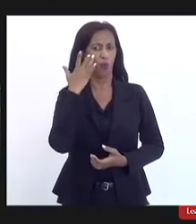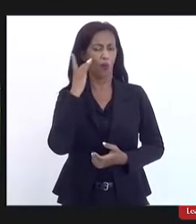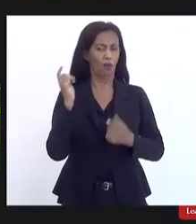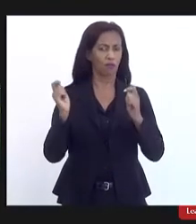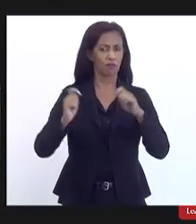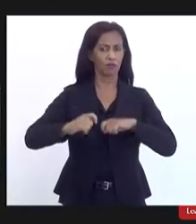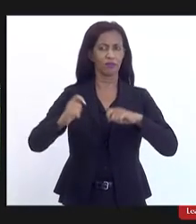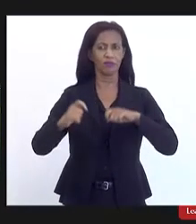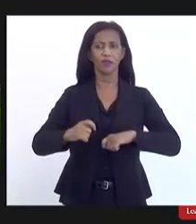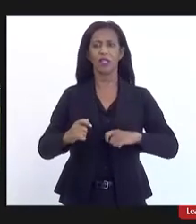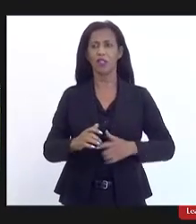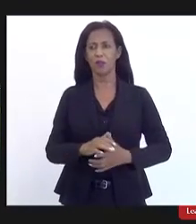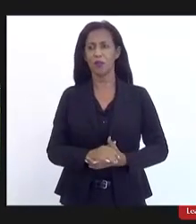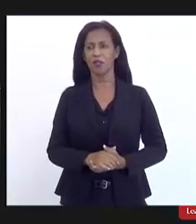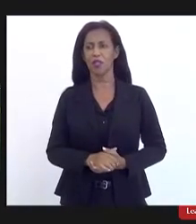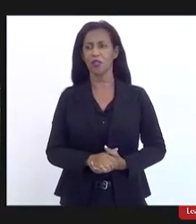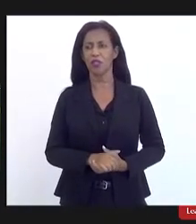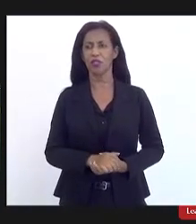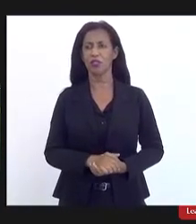suficiente